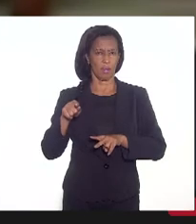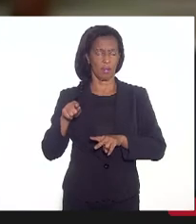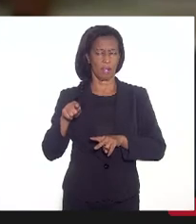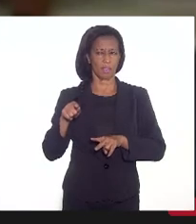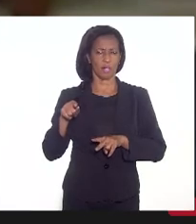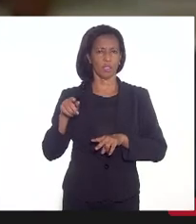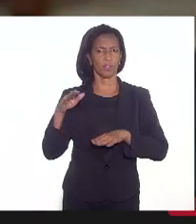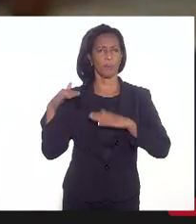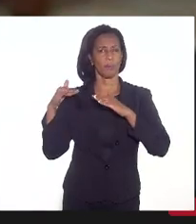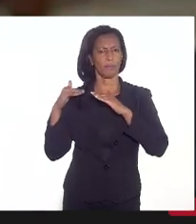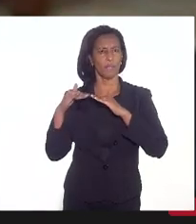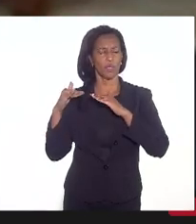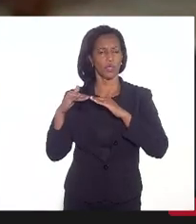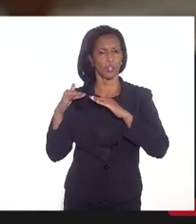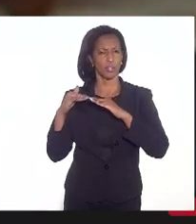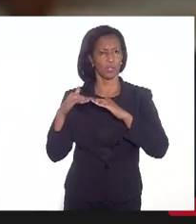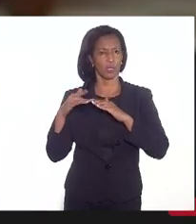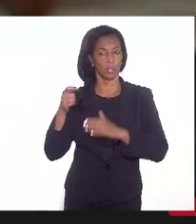judicial e não,